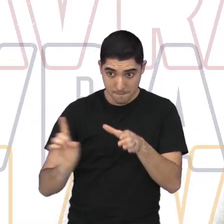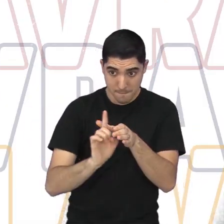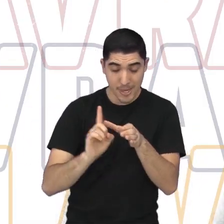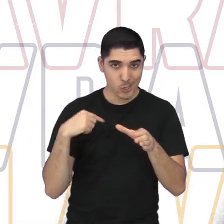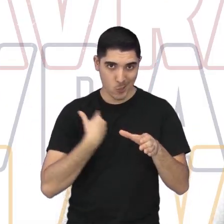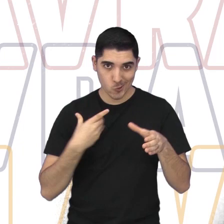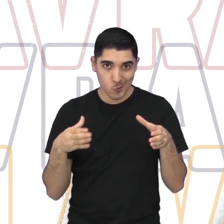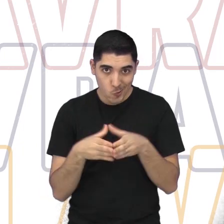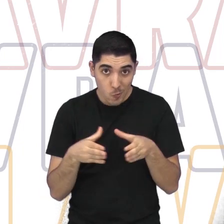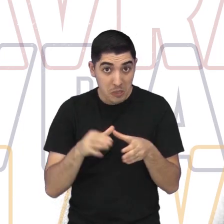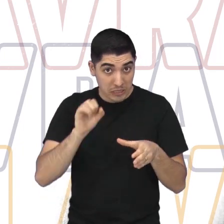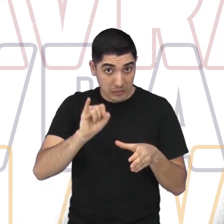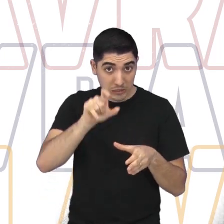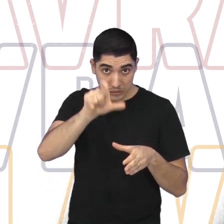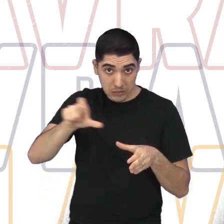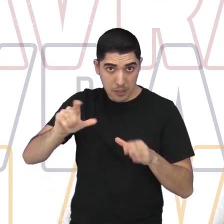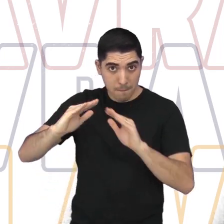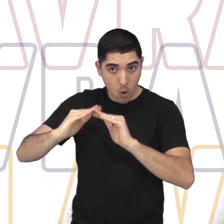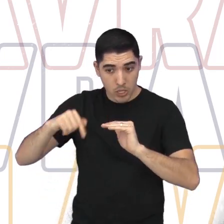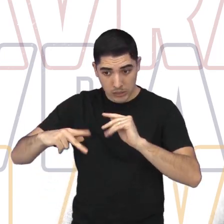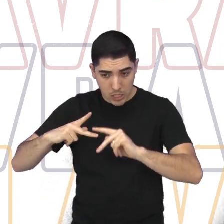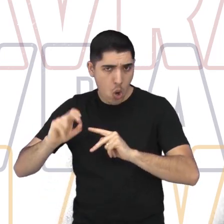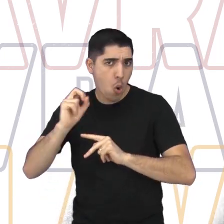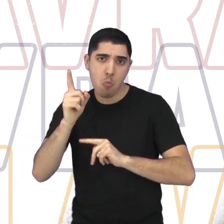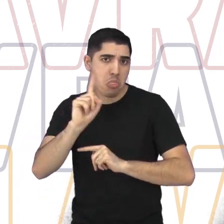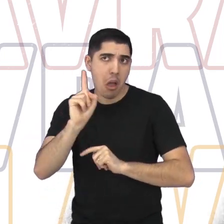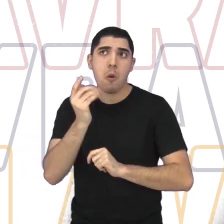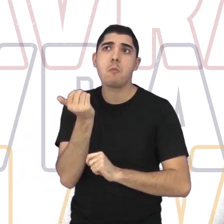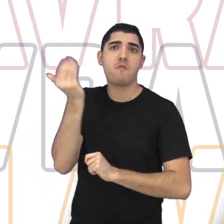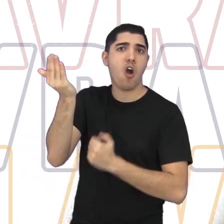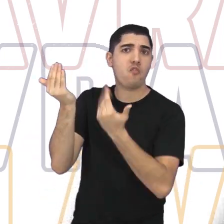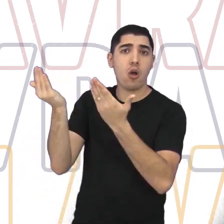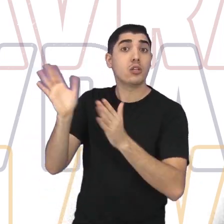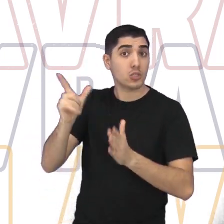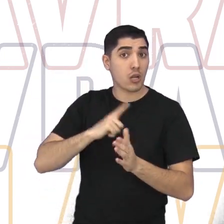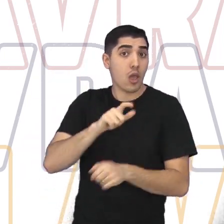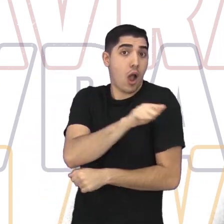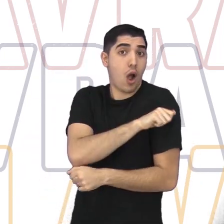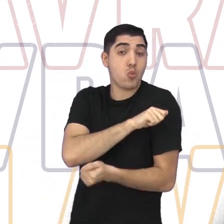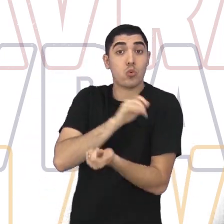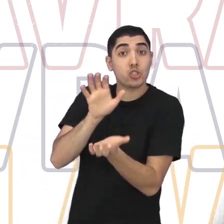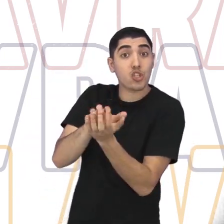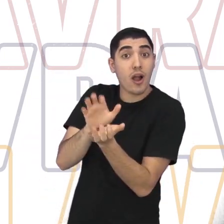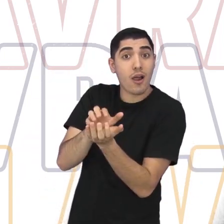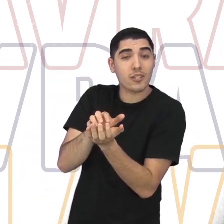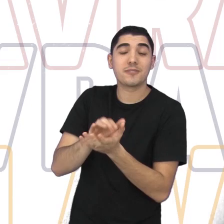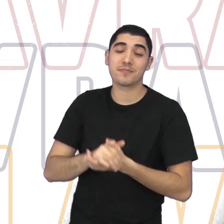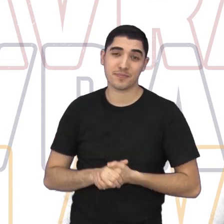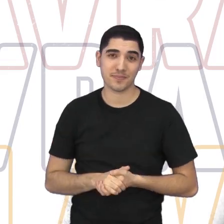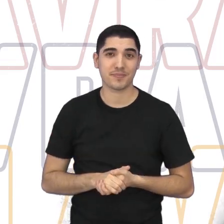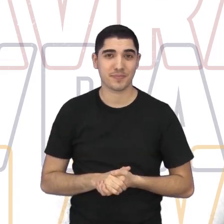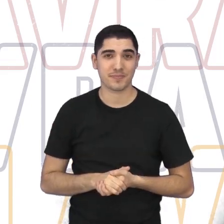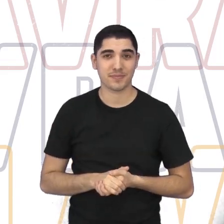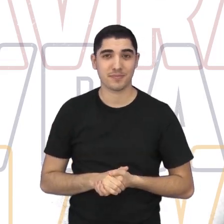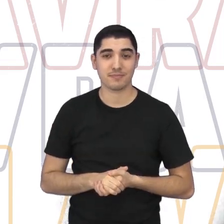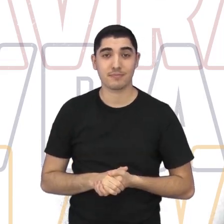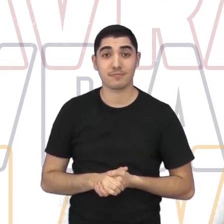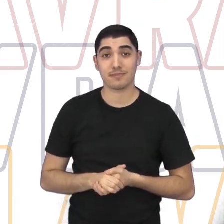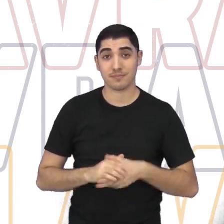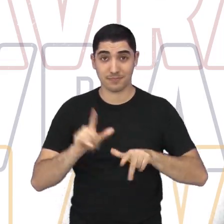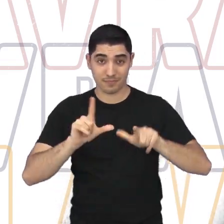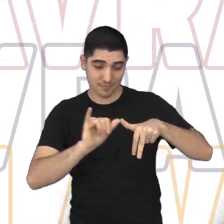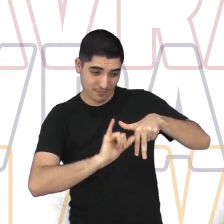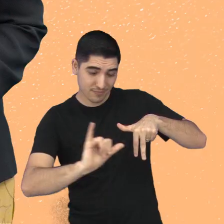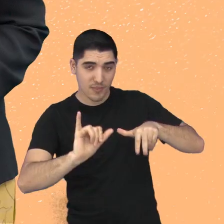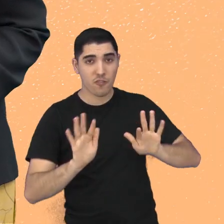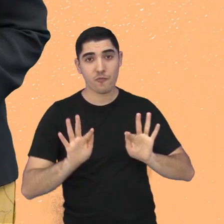né? Quem quiser se integrar, então, ao nosso coro, né? Se for daqui de São José ou não também, a gente já teve alunos lá de Jacareí,